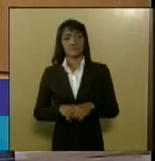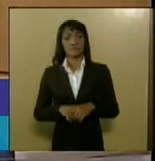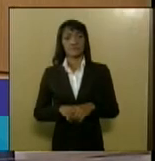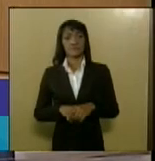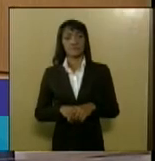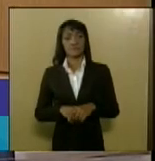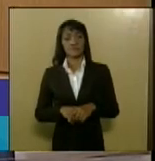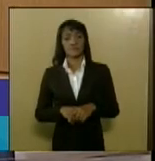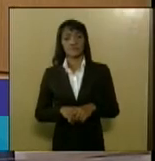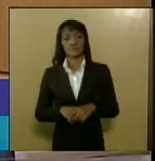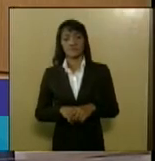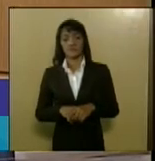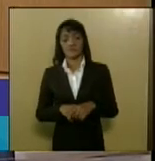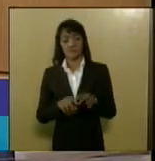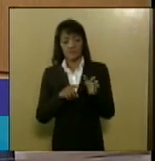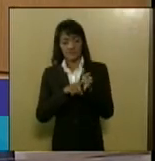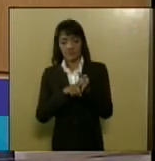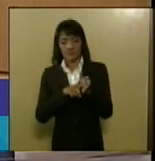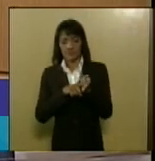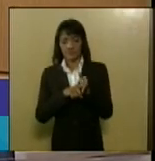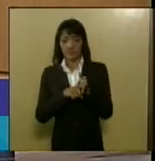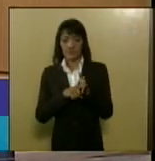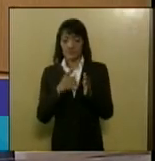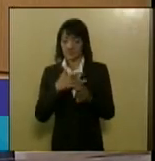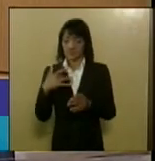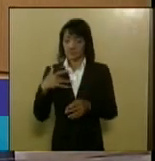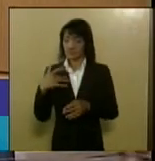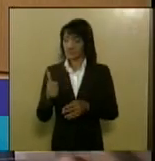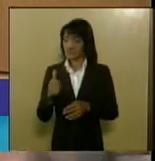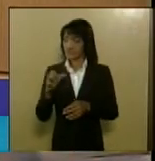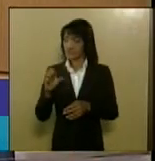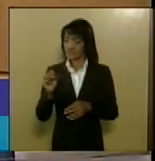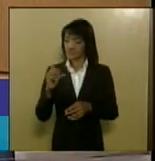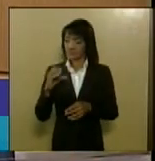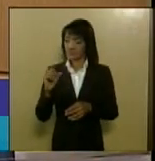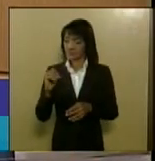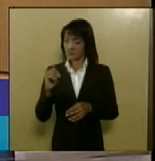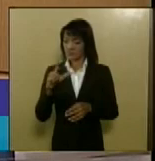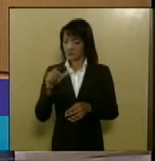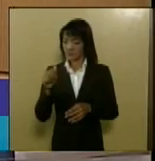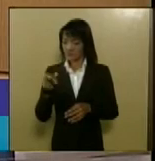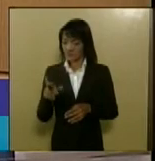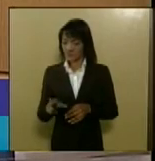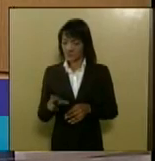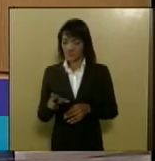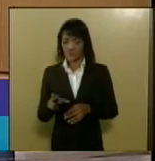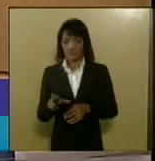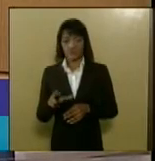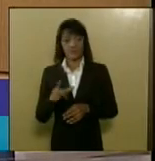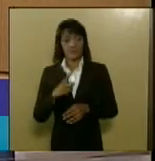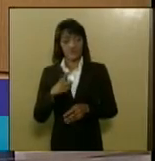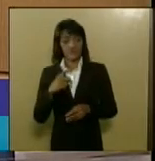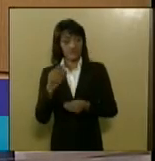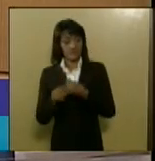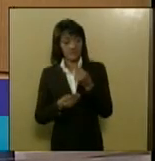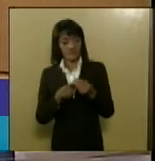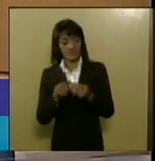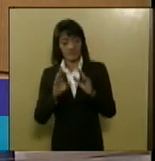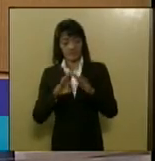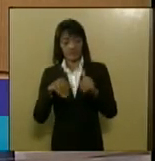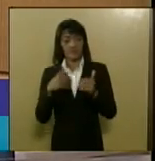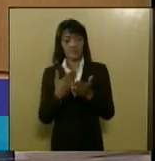uma pesquisa nacional de saúde escolar mostrou que a incidência da iniciação de fumantes nas